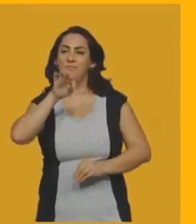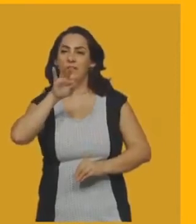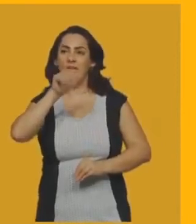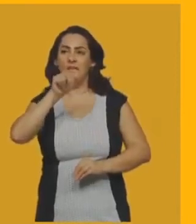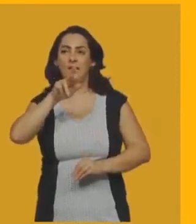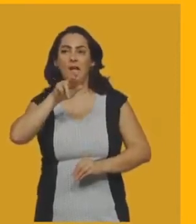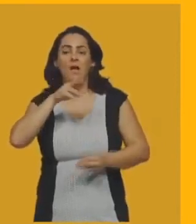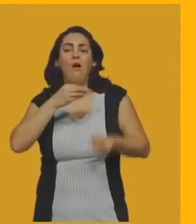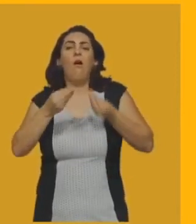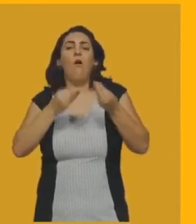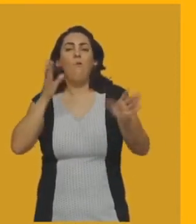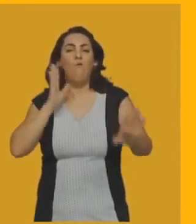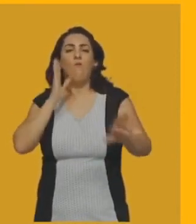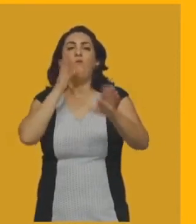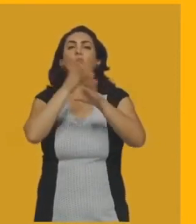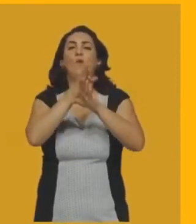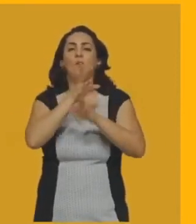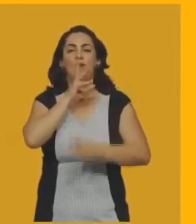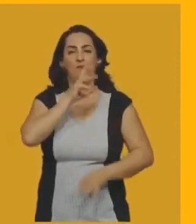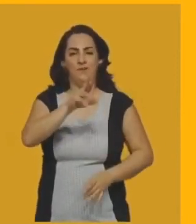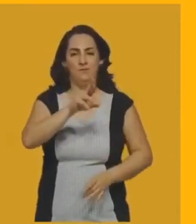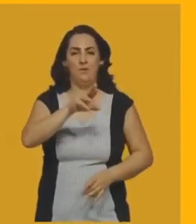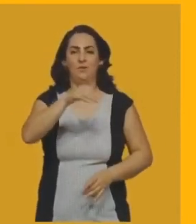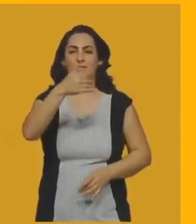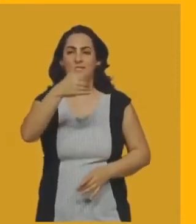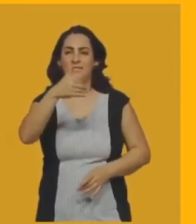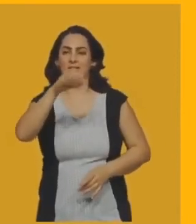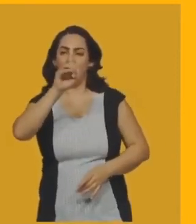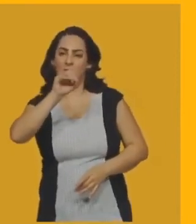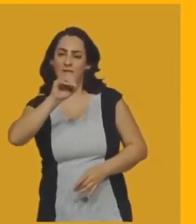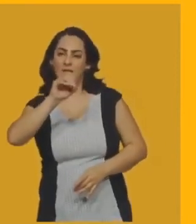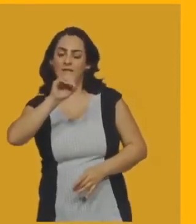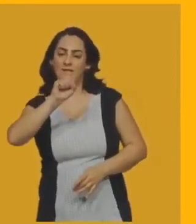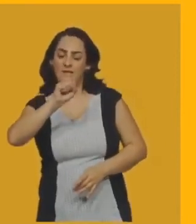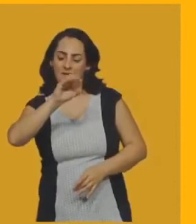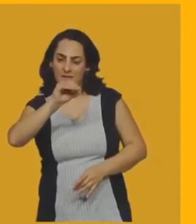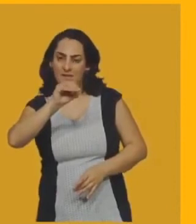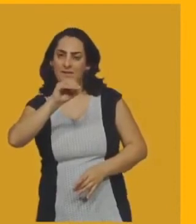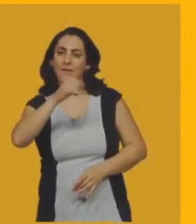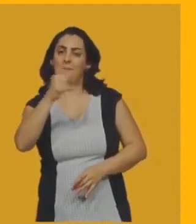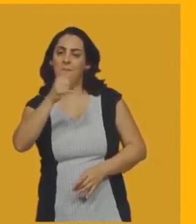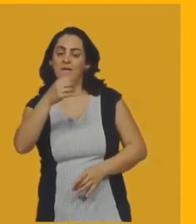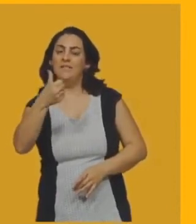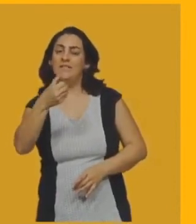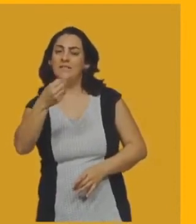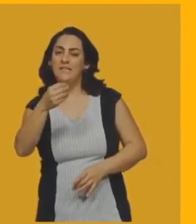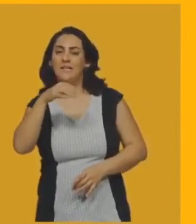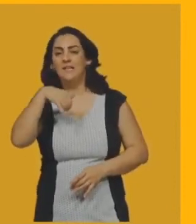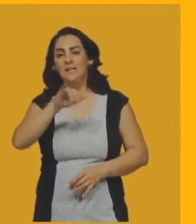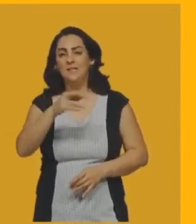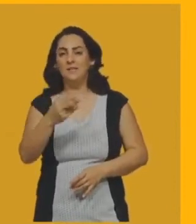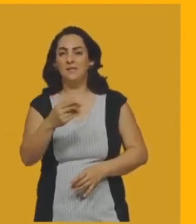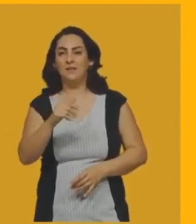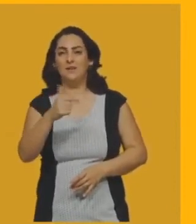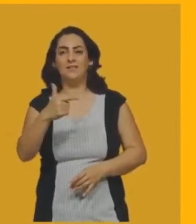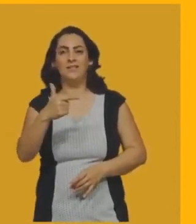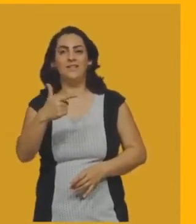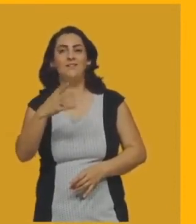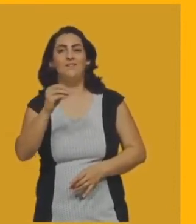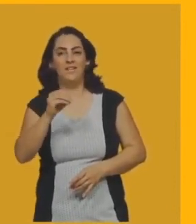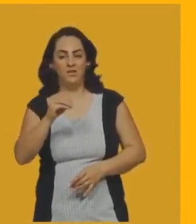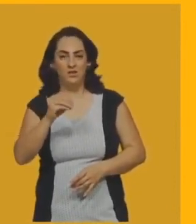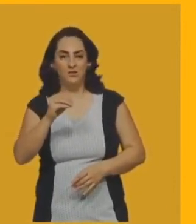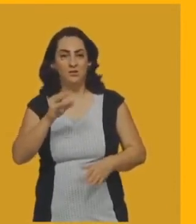mais Y tem que somar quanto? 180 graus. Como que eu acho o Y? 180